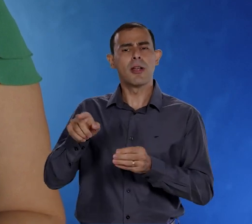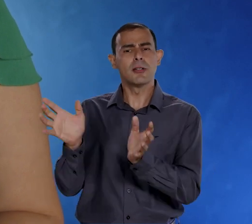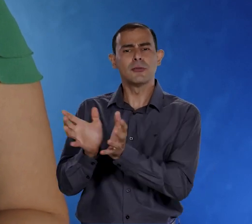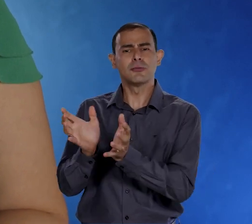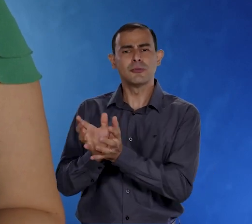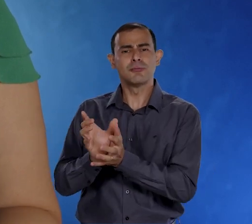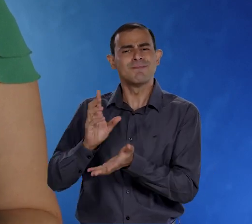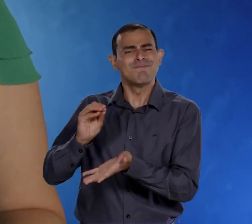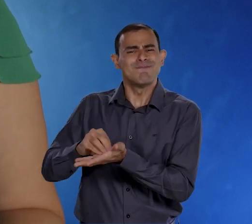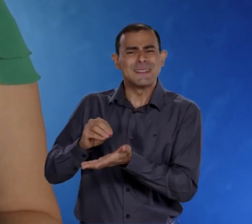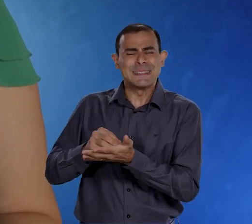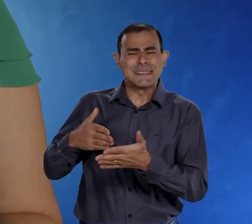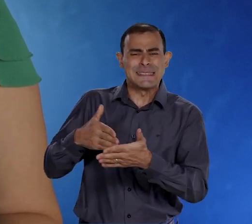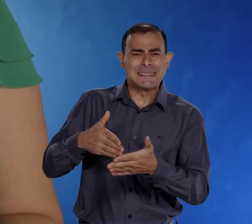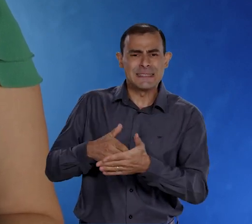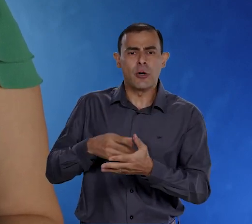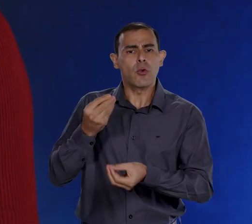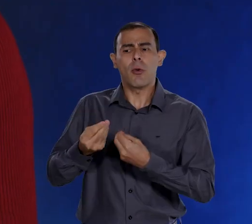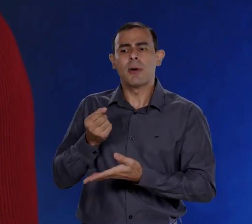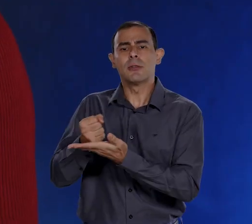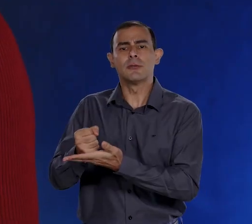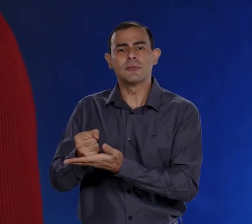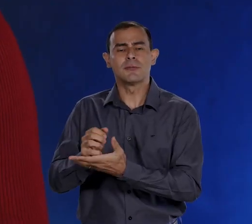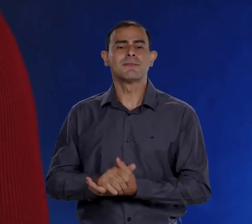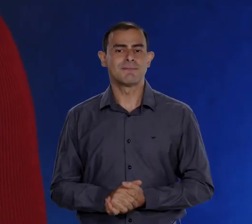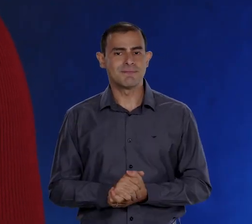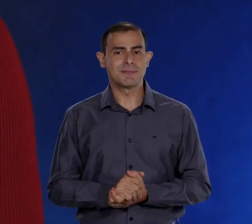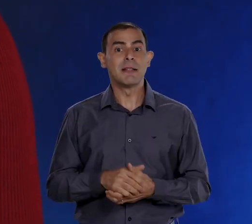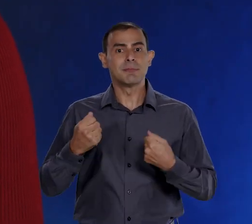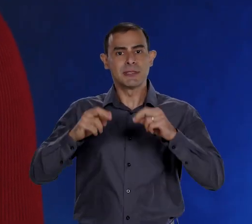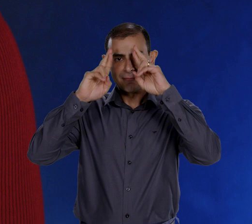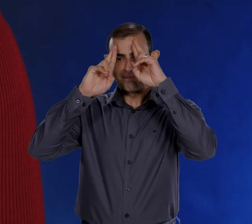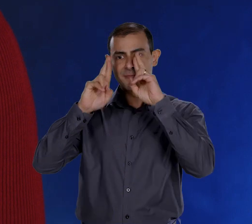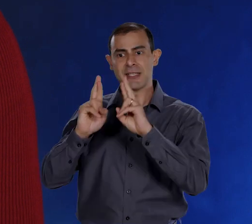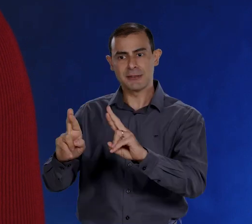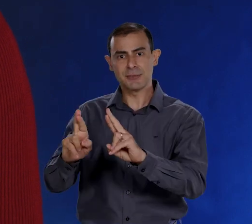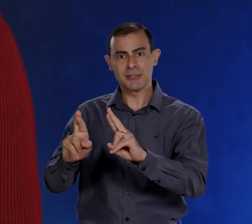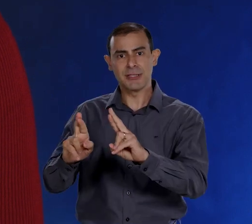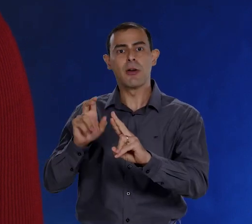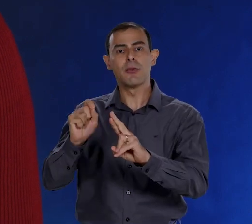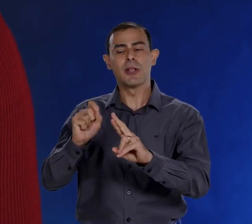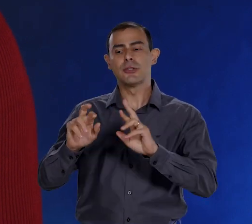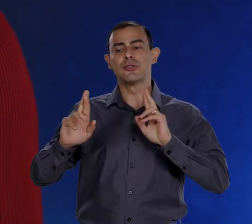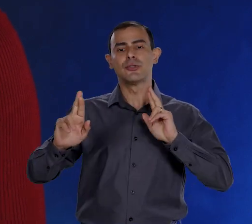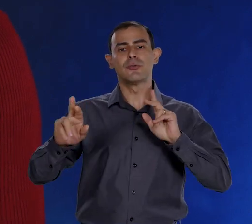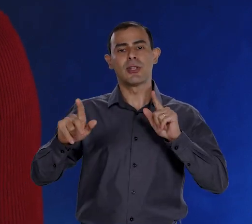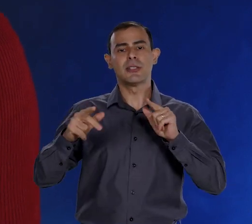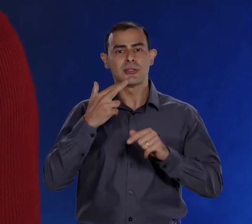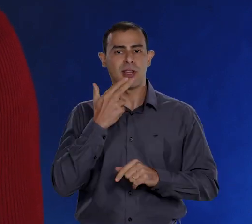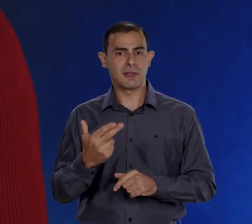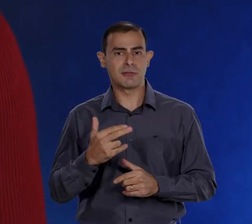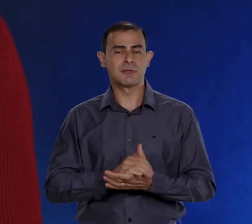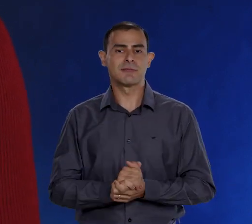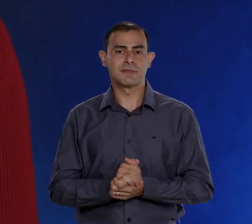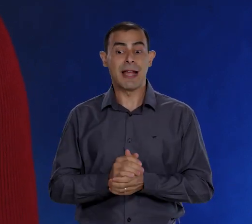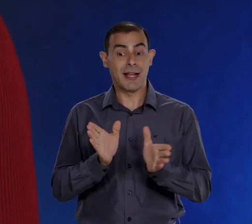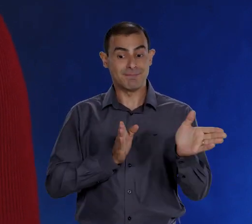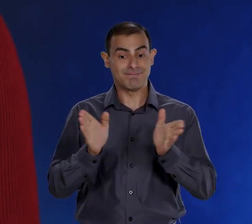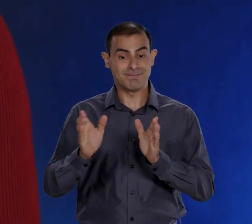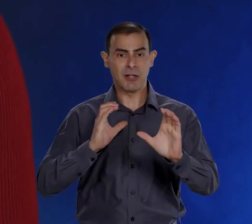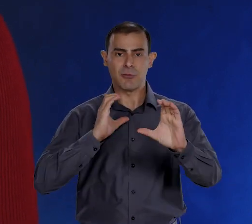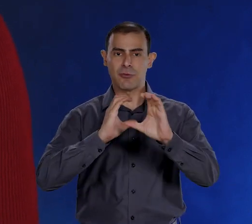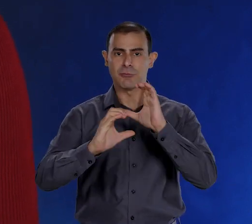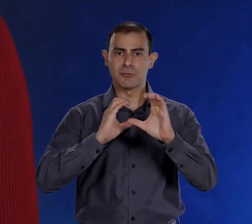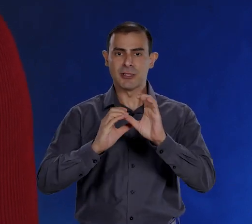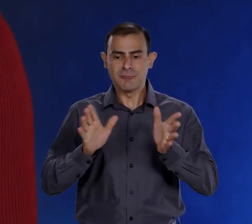limitações vivenciadas por essa comunidade? Começando por respeitar essa diferença linguística, garantindo acessibilidade na